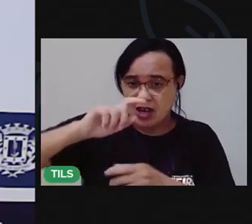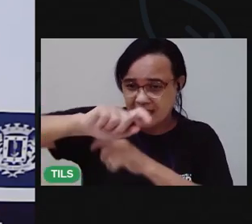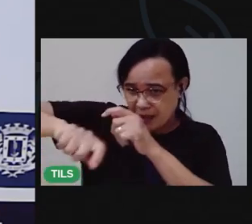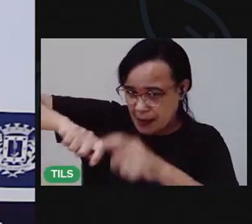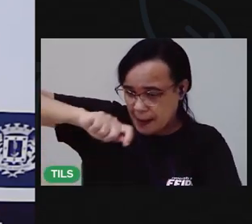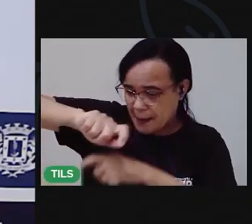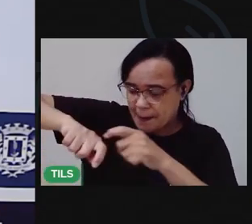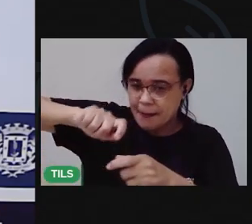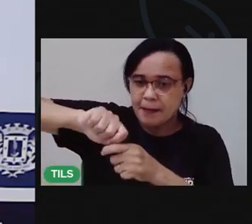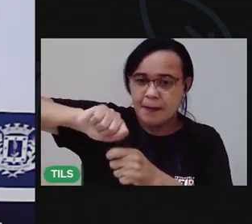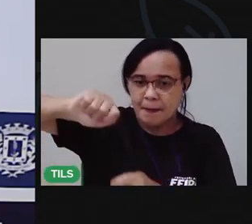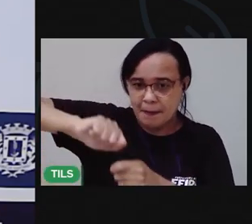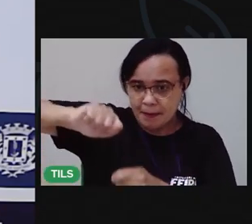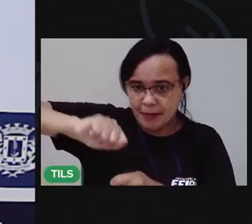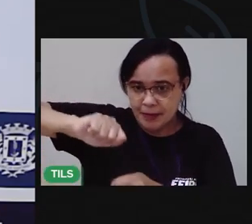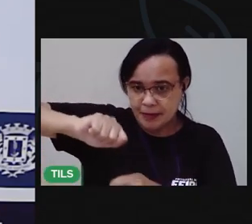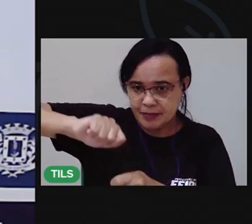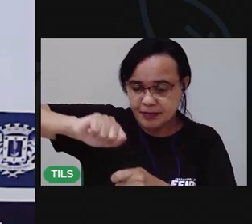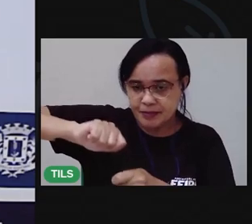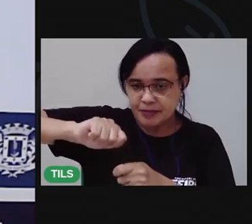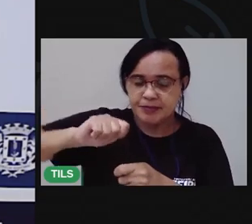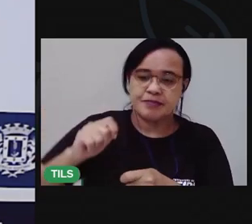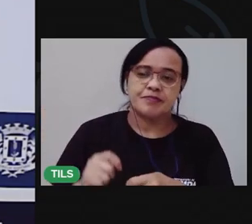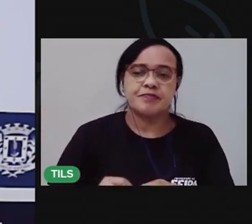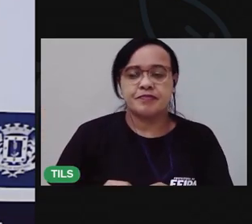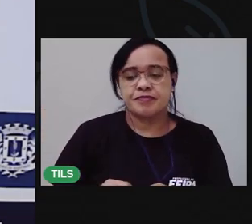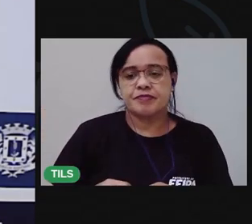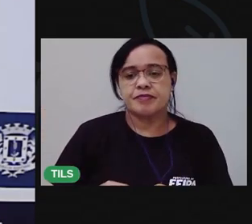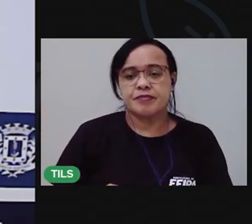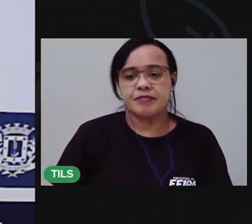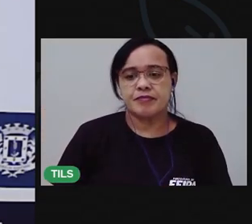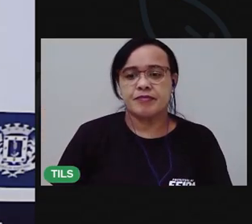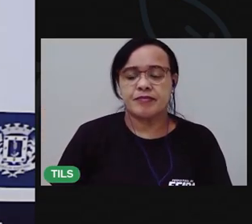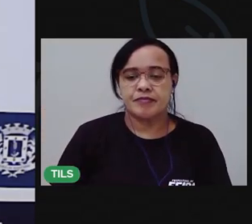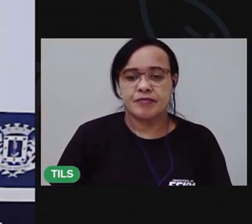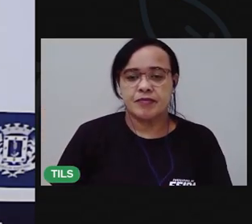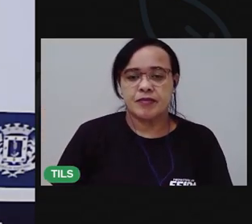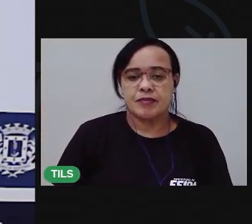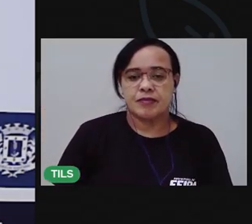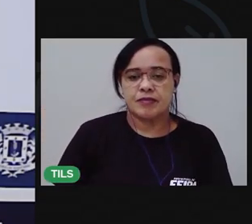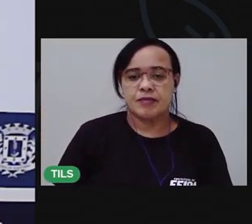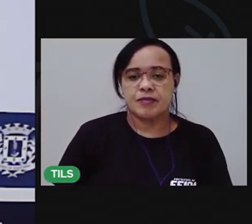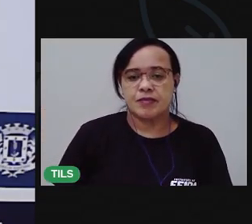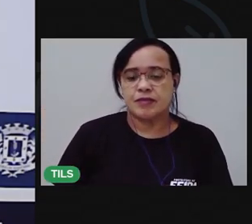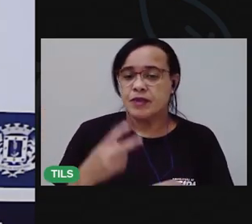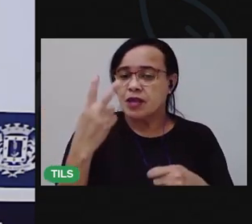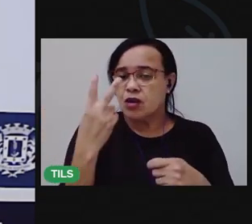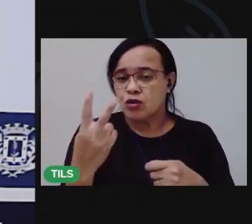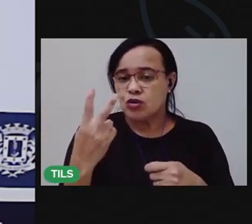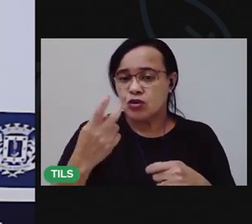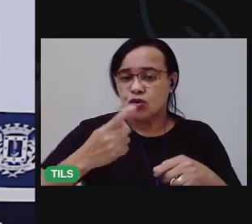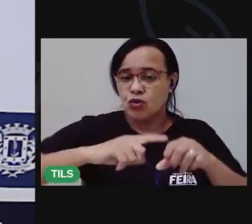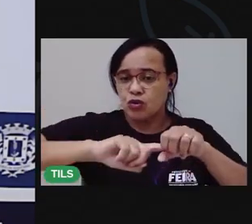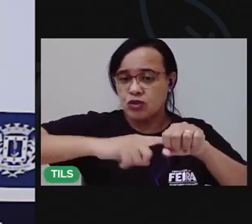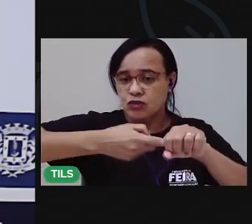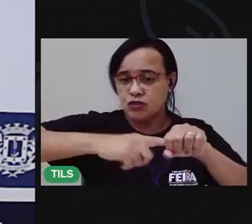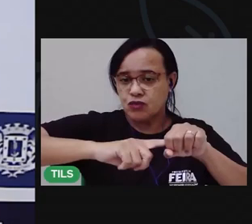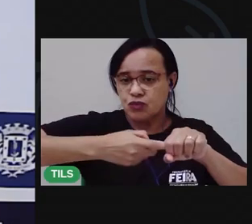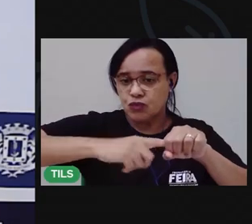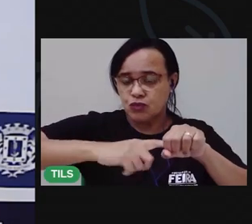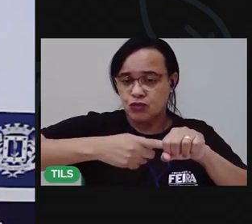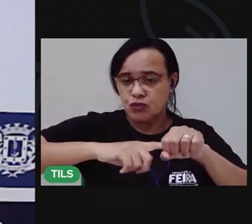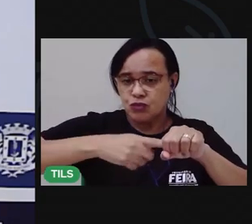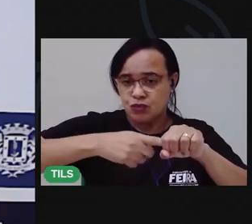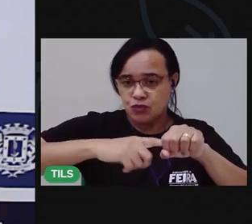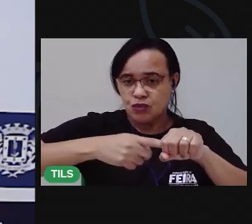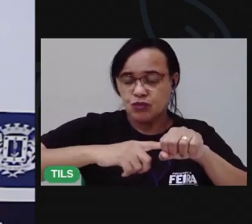barbante. lembre-se que você vai precisar fazer dois furos em cada lado do balde ou